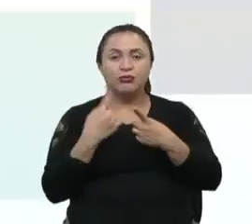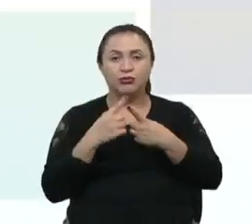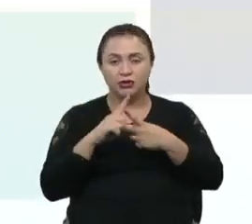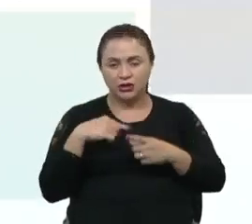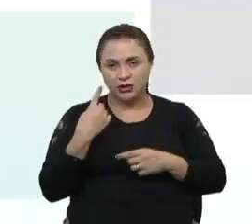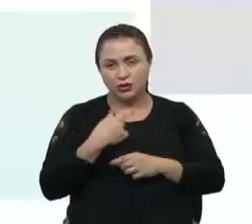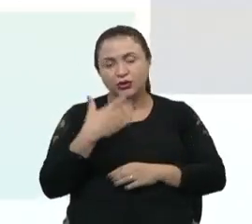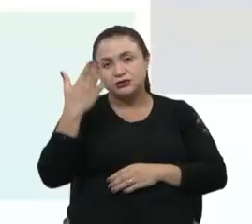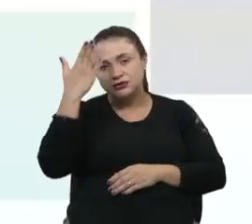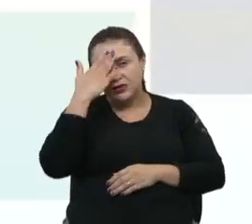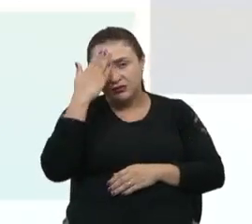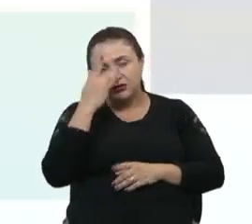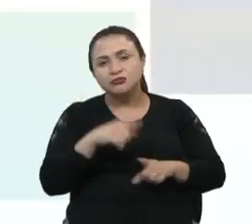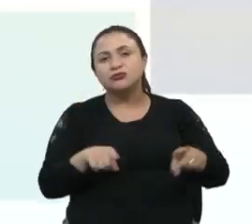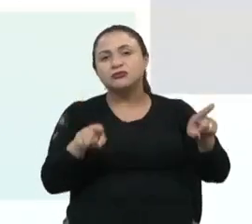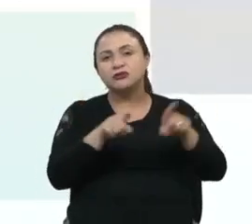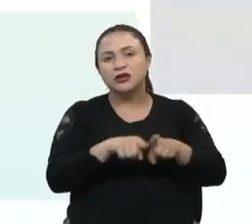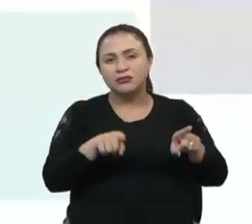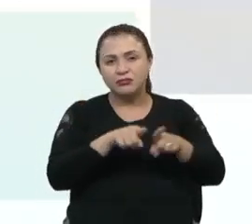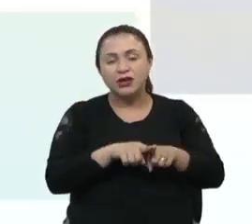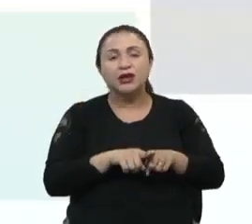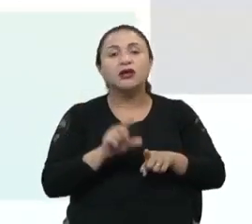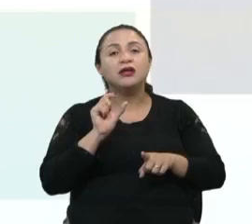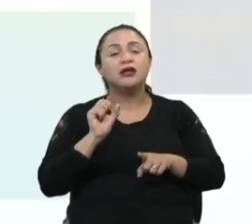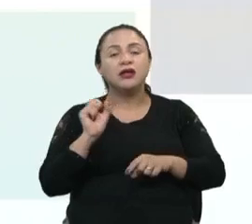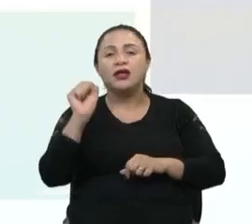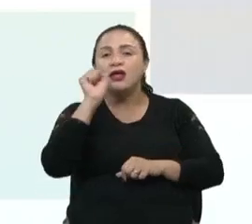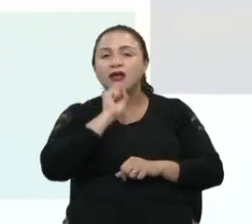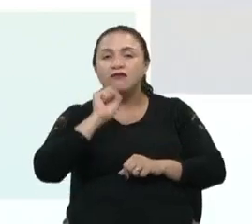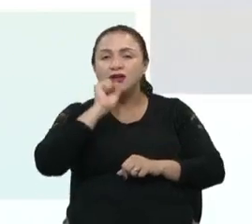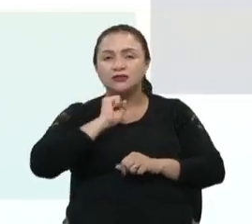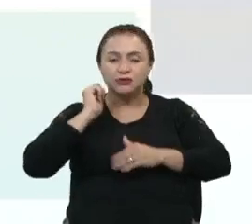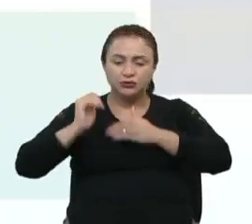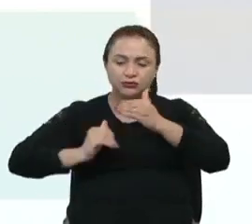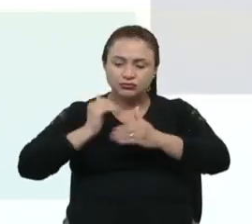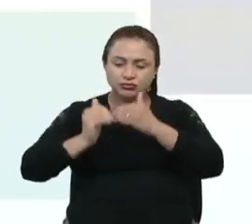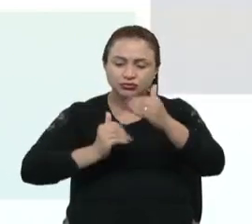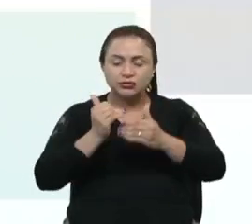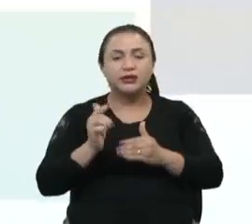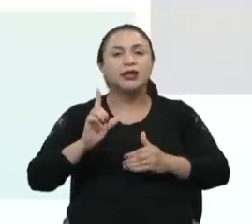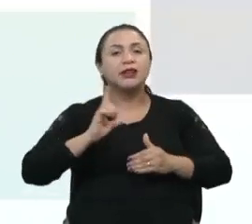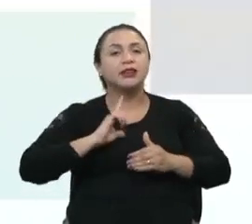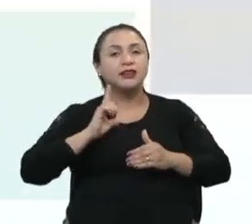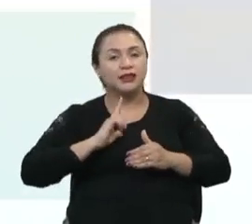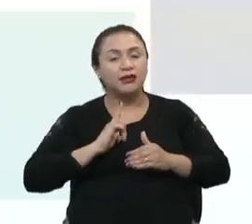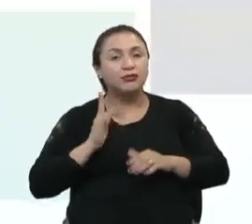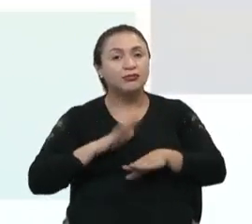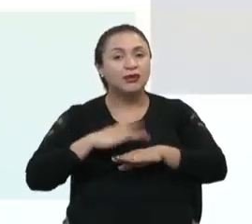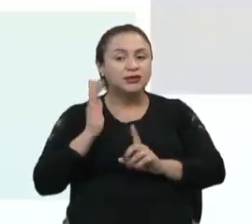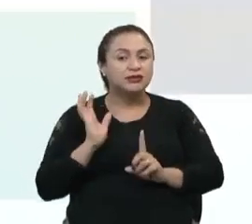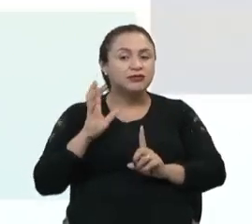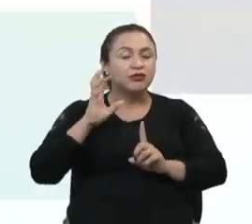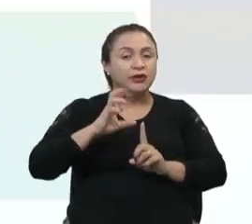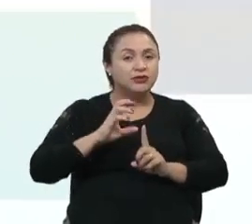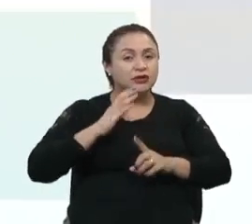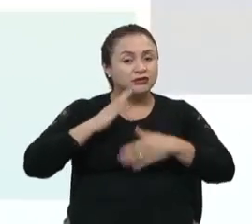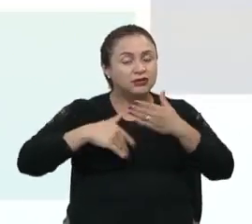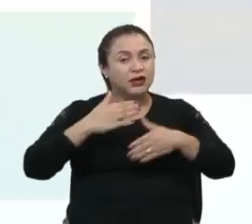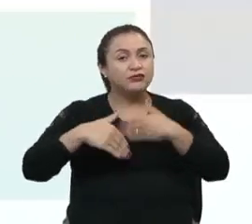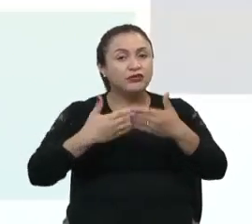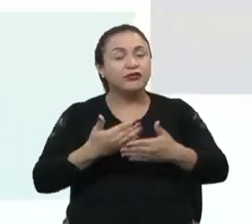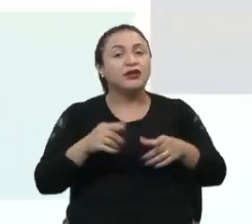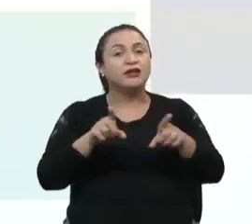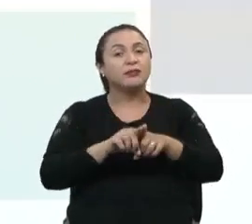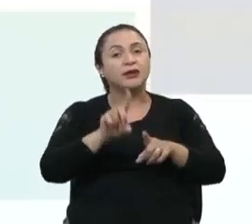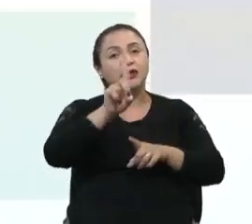também que com o envelhecimento, nós temos uma tendência ao desenvolvimento da